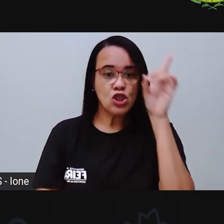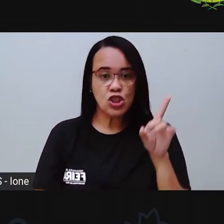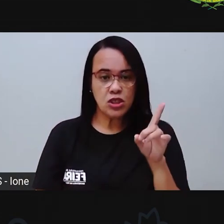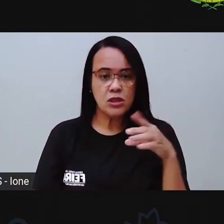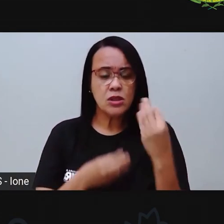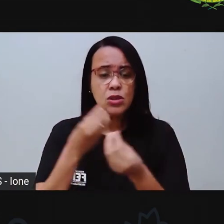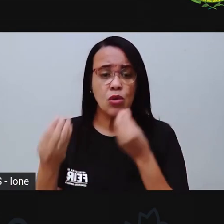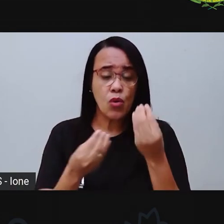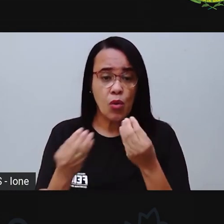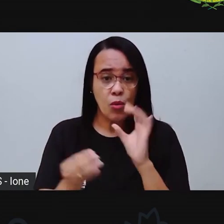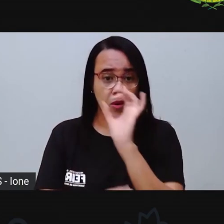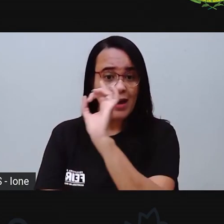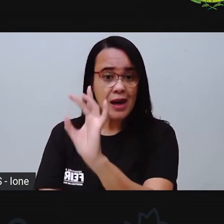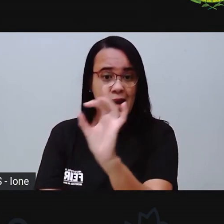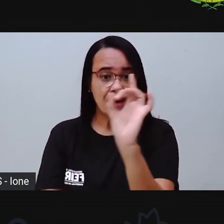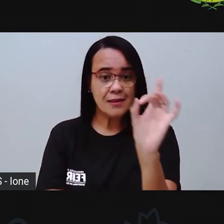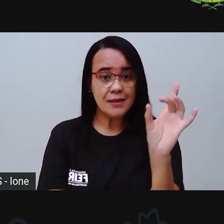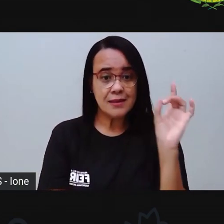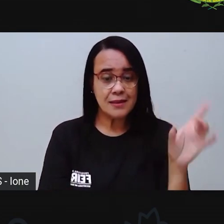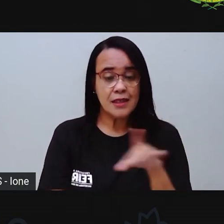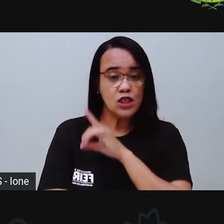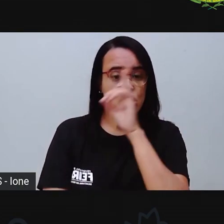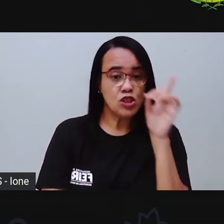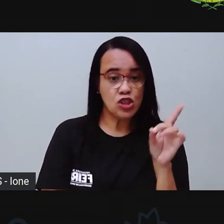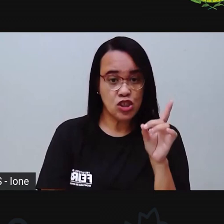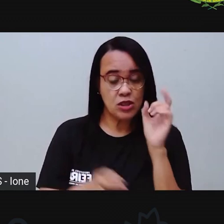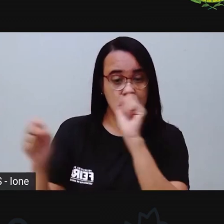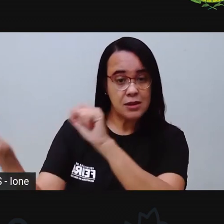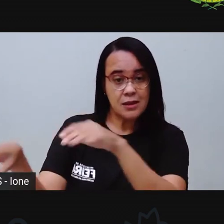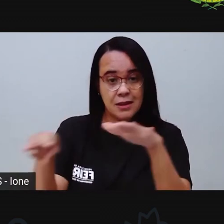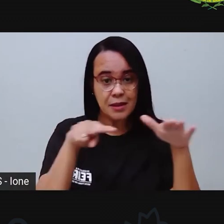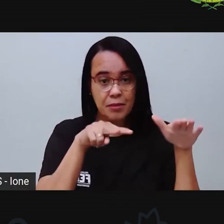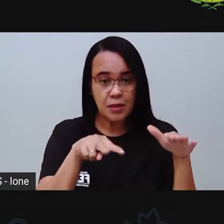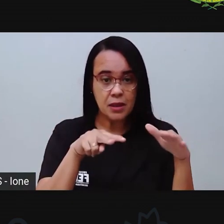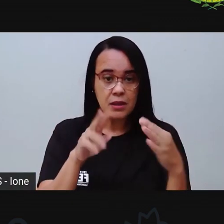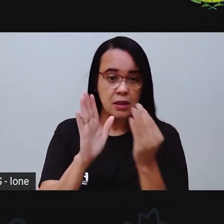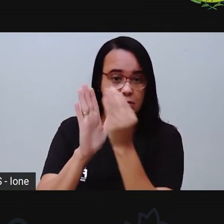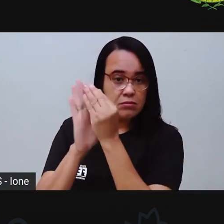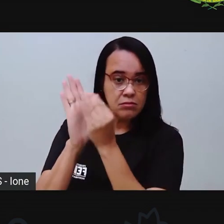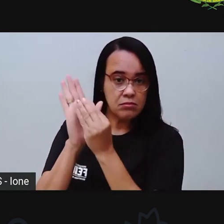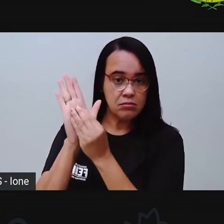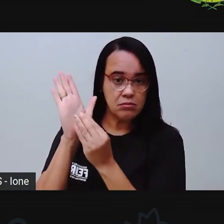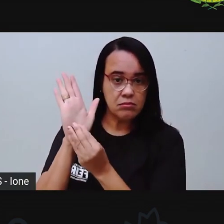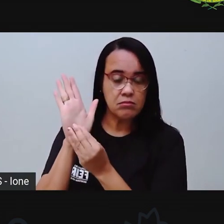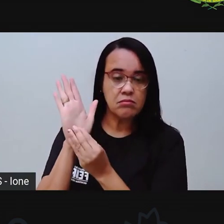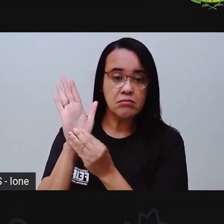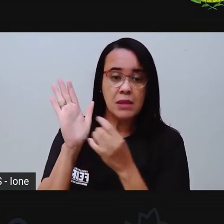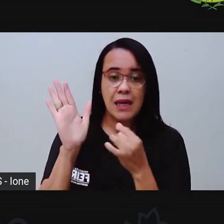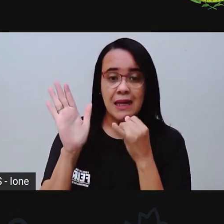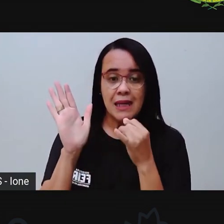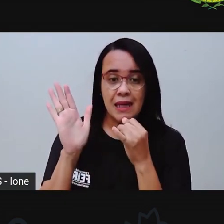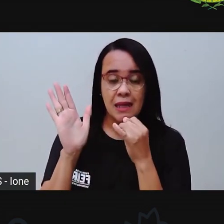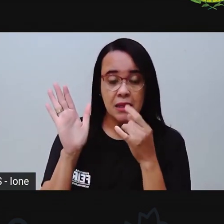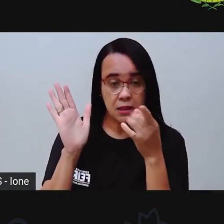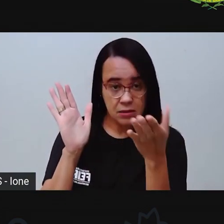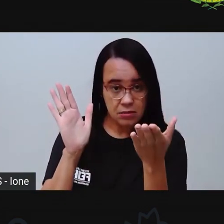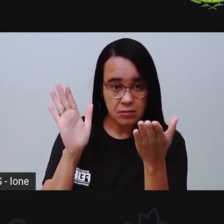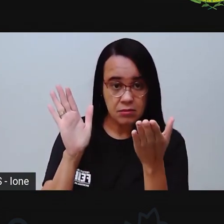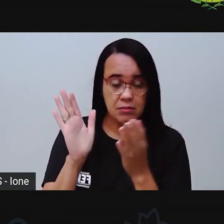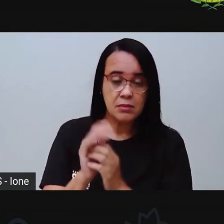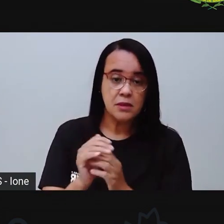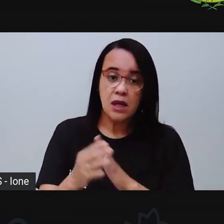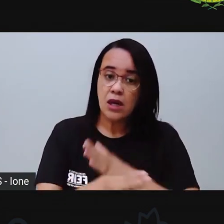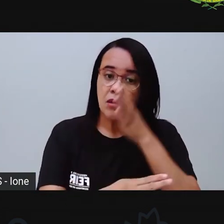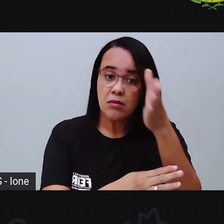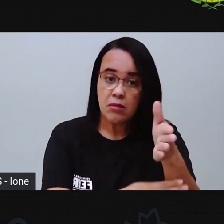é que vocês fazem cada dia da semana. Então, aqui no slide, a Pro colocou, né, você ir para a